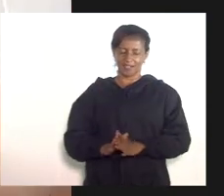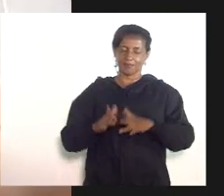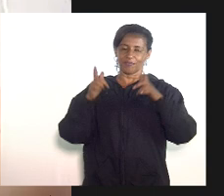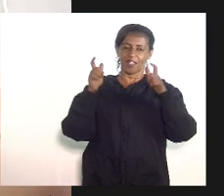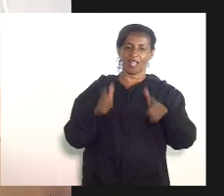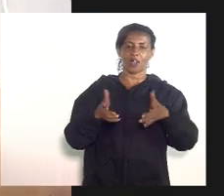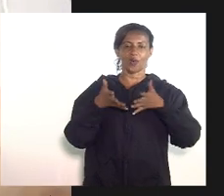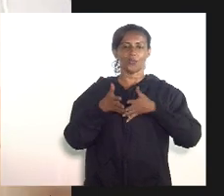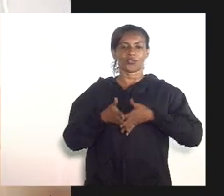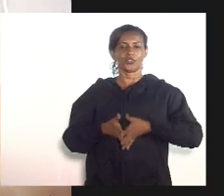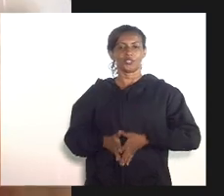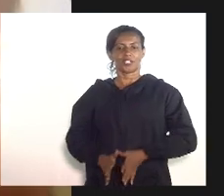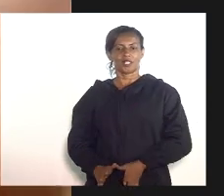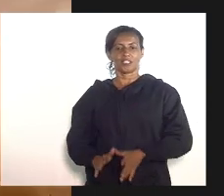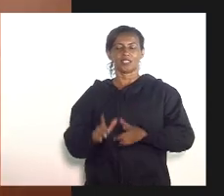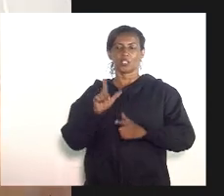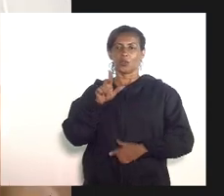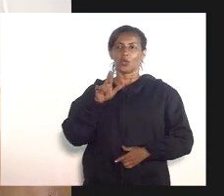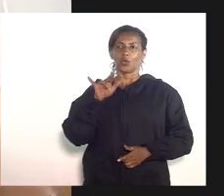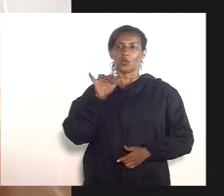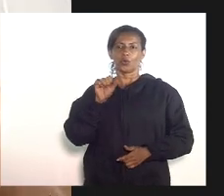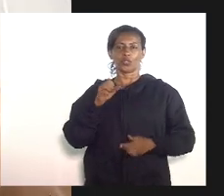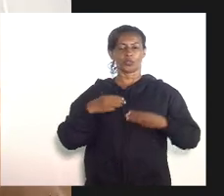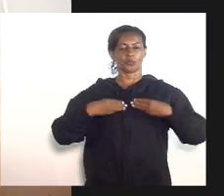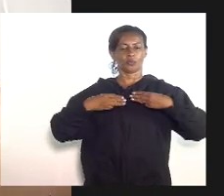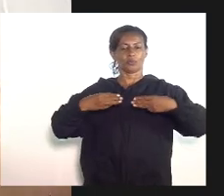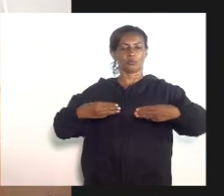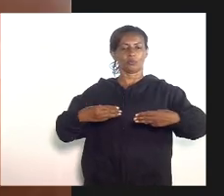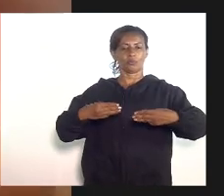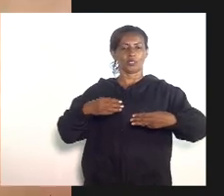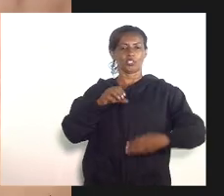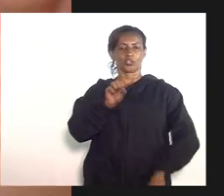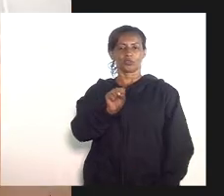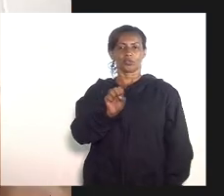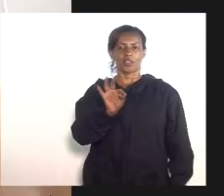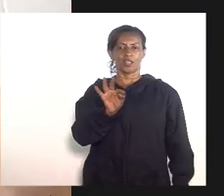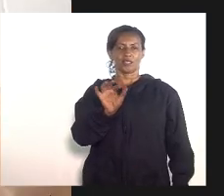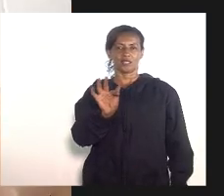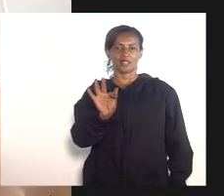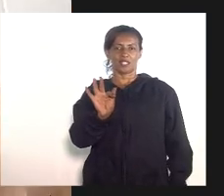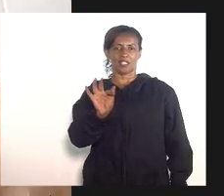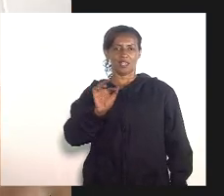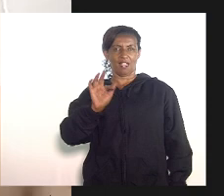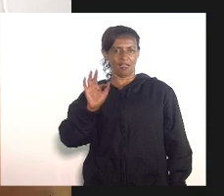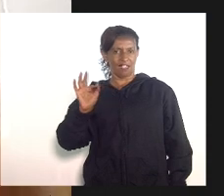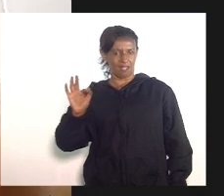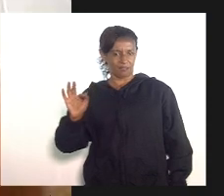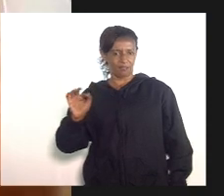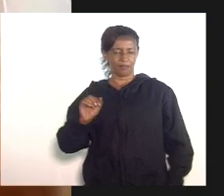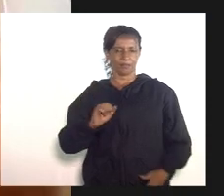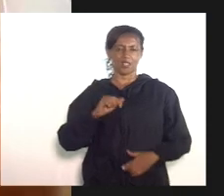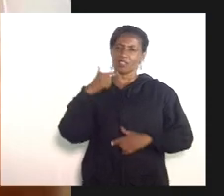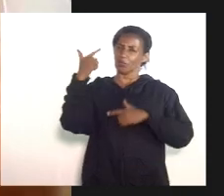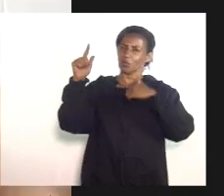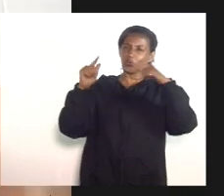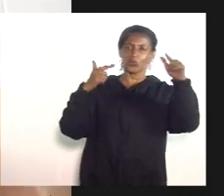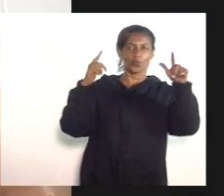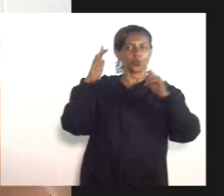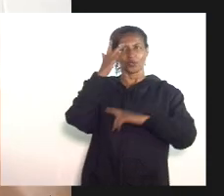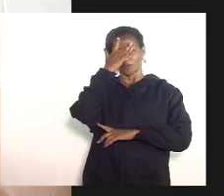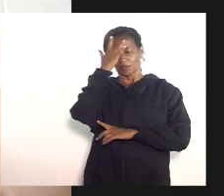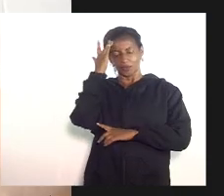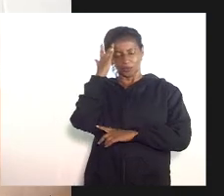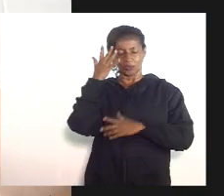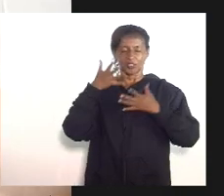nasceu Luiz Roberto Barroso ministro do Supremo Tribunal Federal que também é vassourense e tantos outros vassourenses